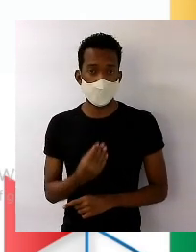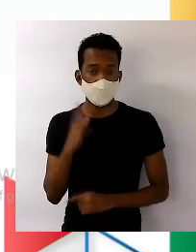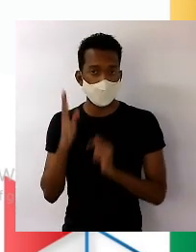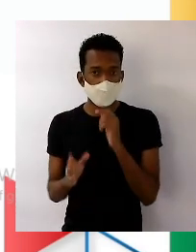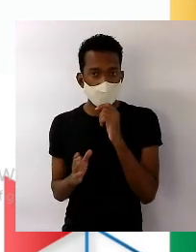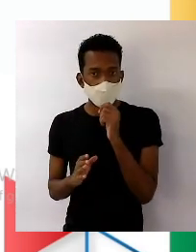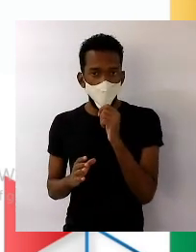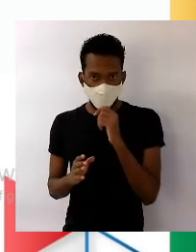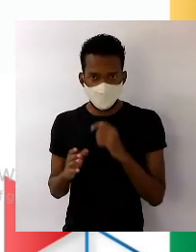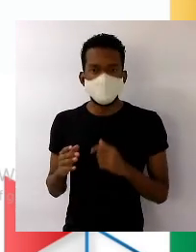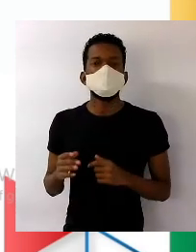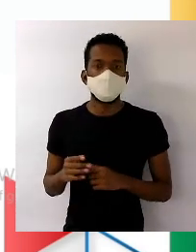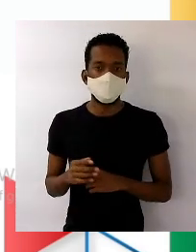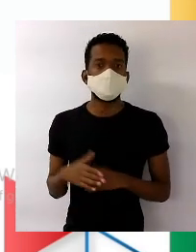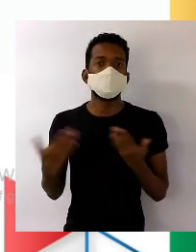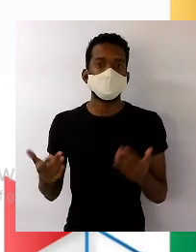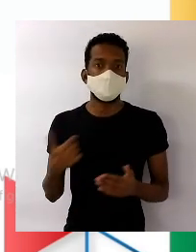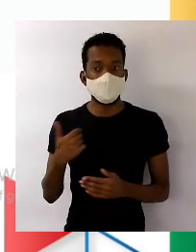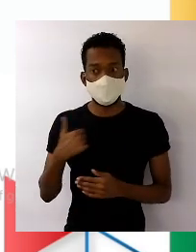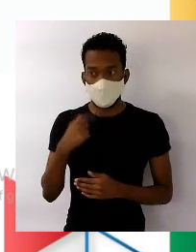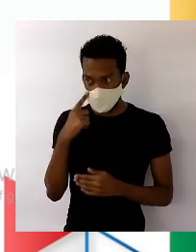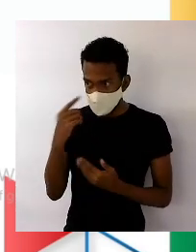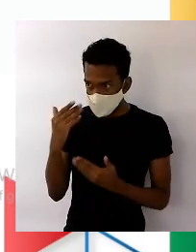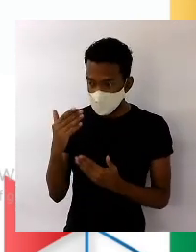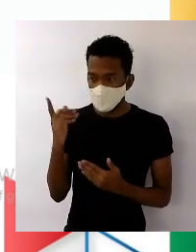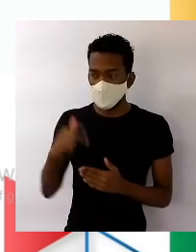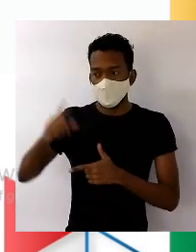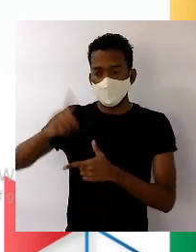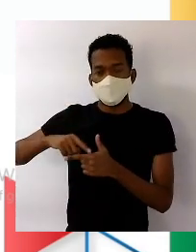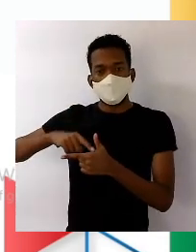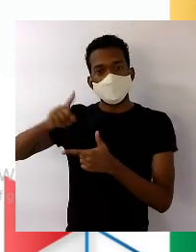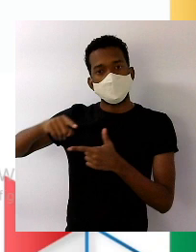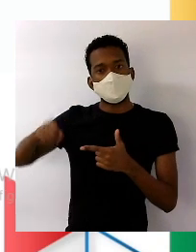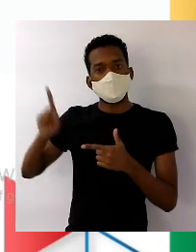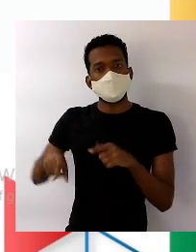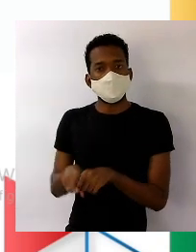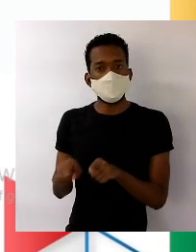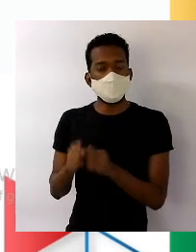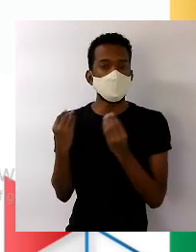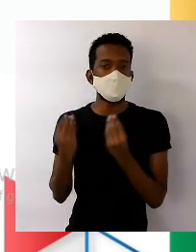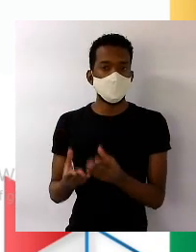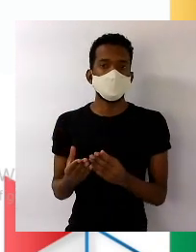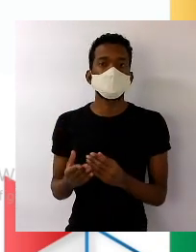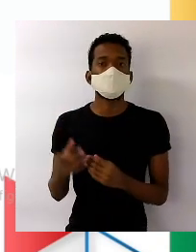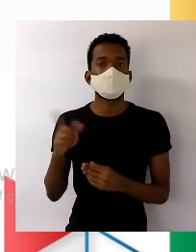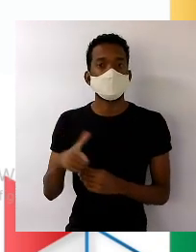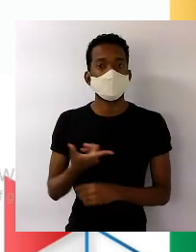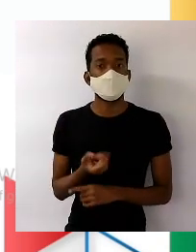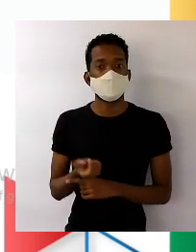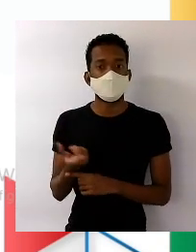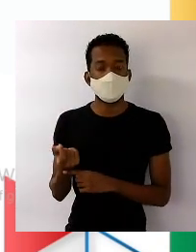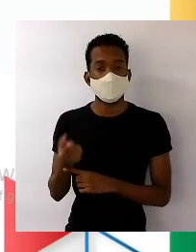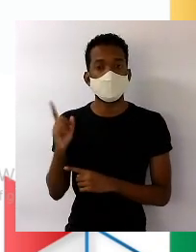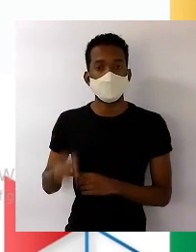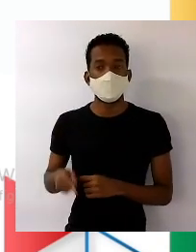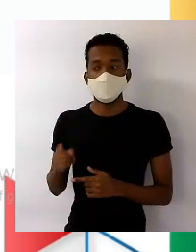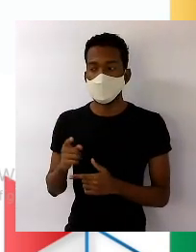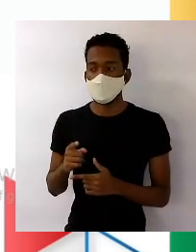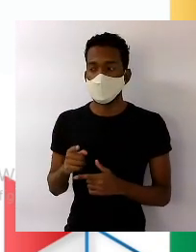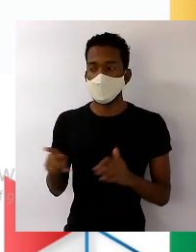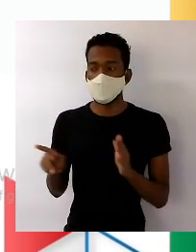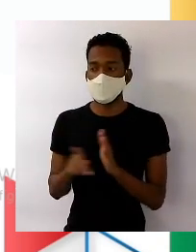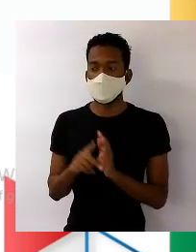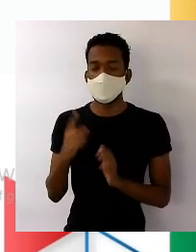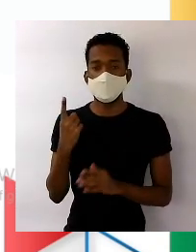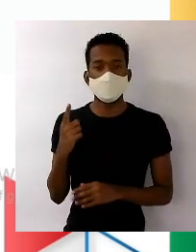dado atualizado? Eu estava desatualizado, dando dado desatualizado para vocês. Em 2020, a média é